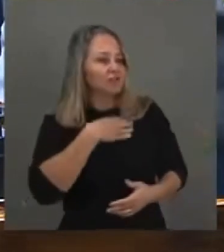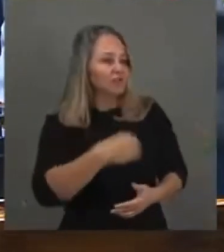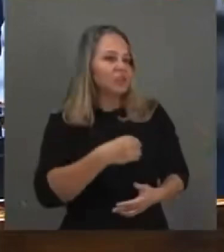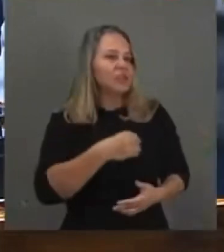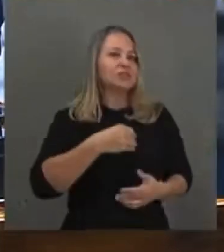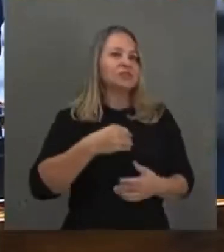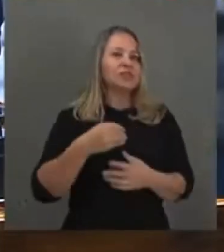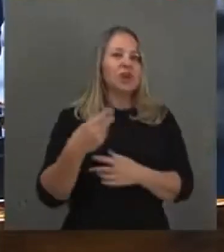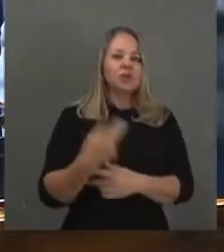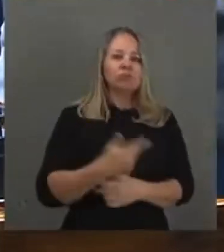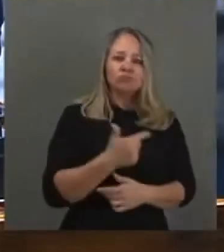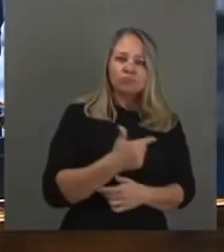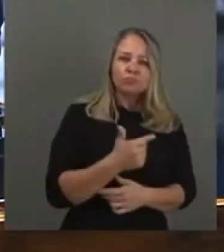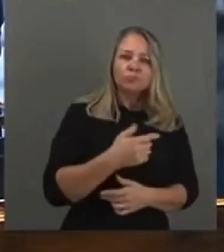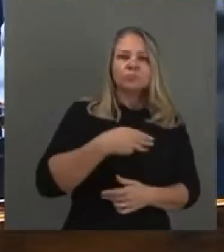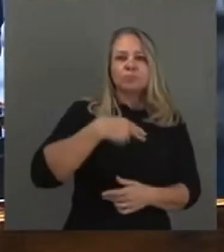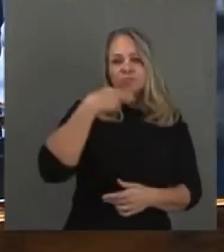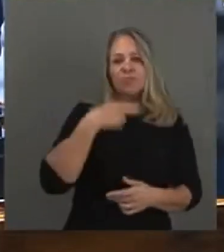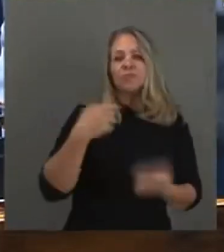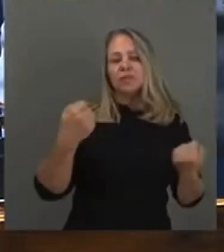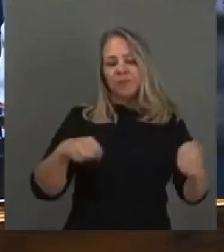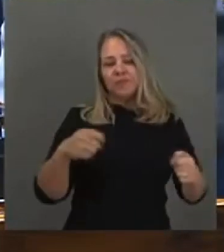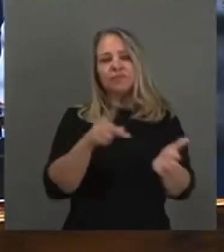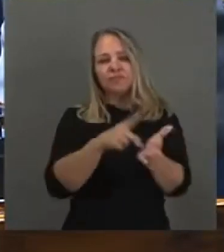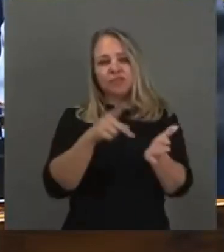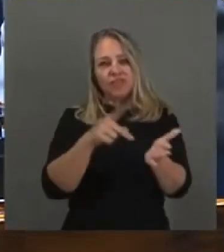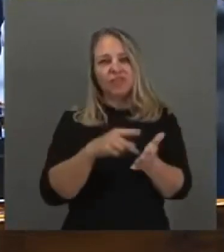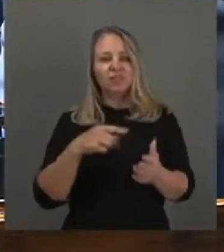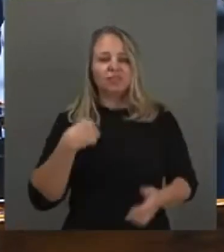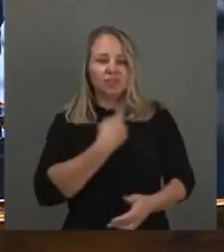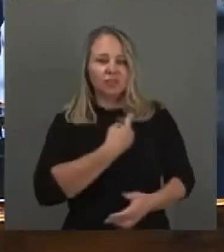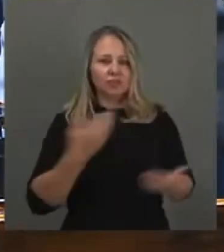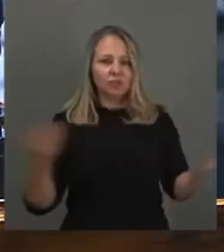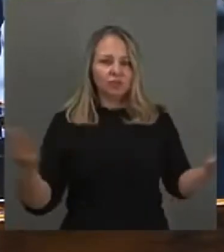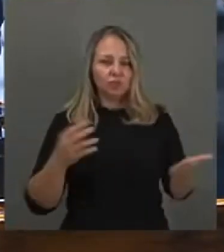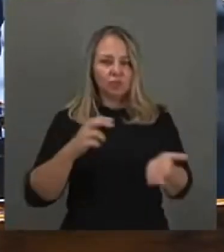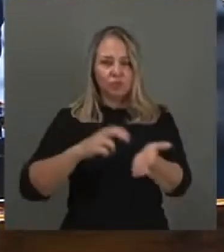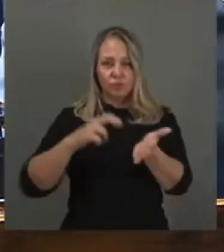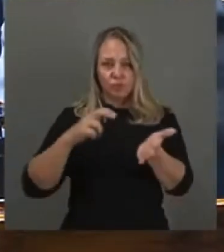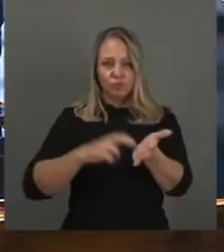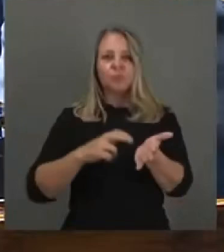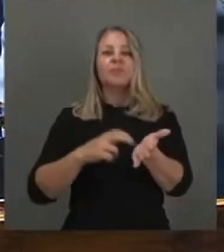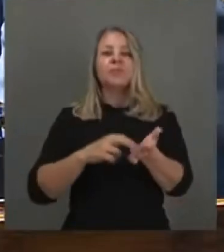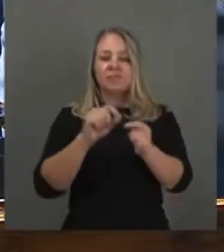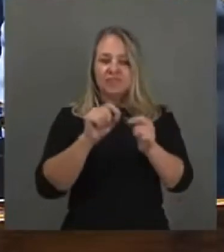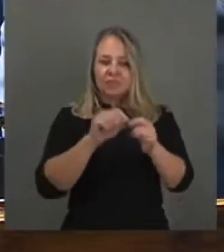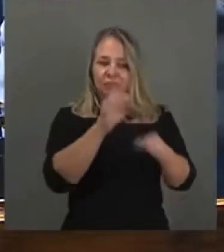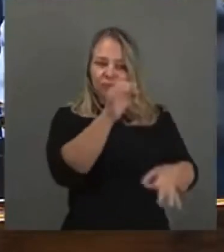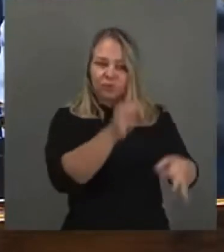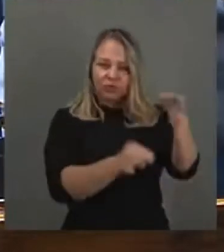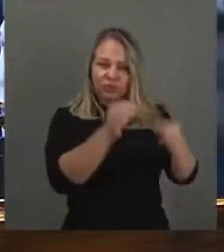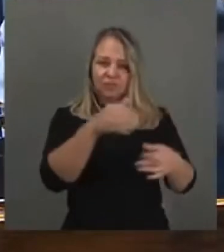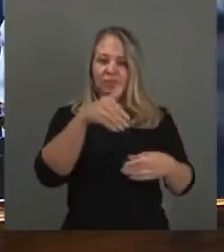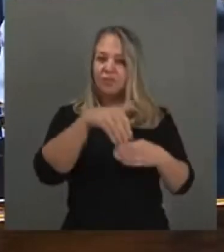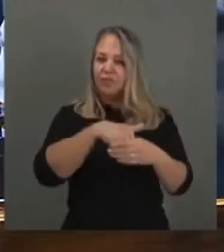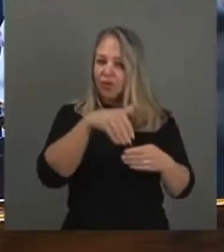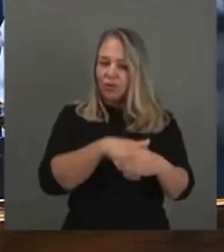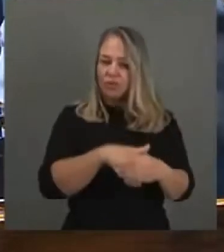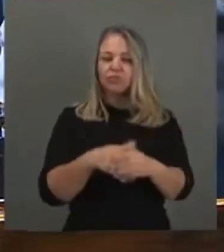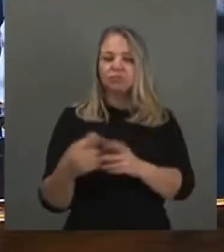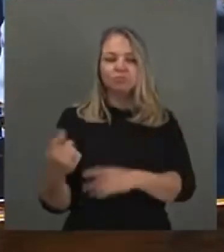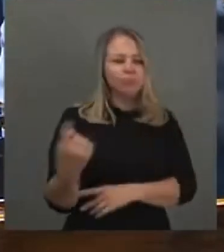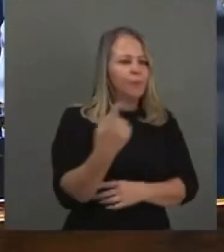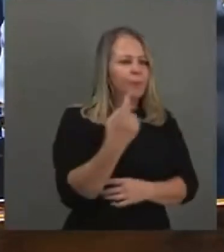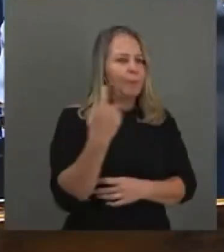bisnetos, que precisam realmente que a gente, nessa tarde, nessa manhã, faça justiça, vote, vote por unanimidade.